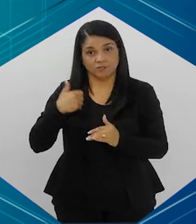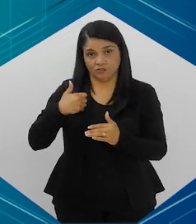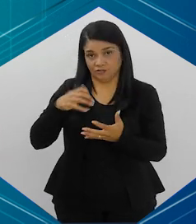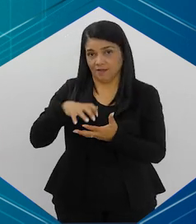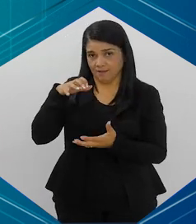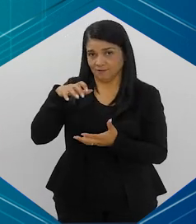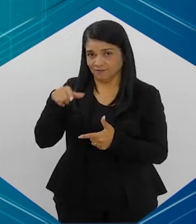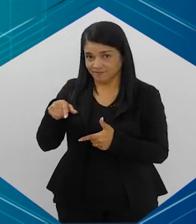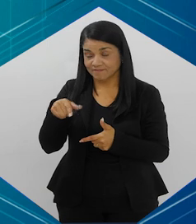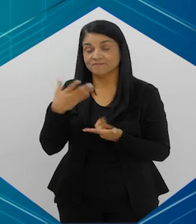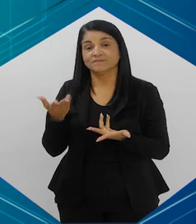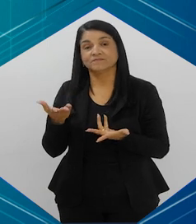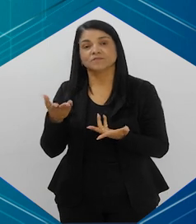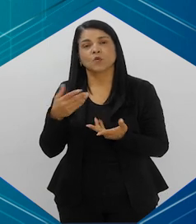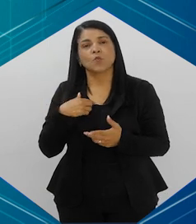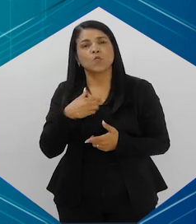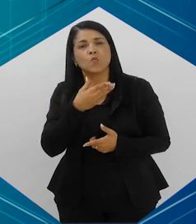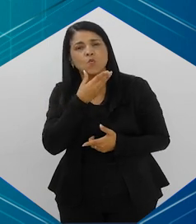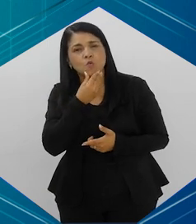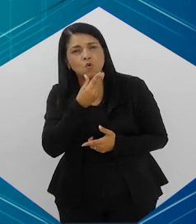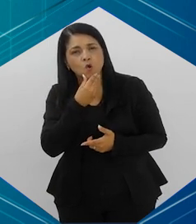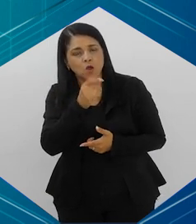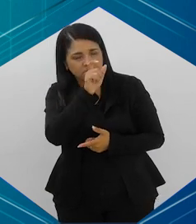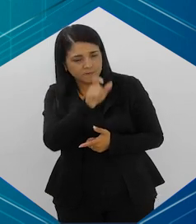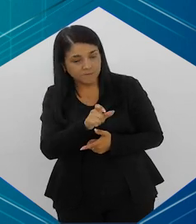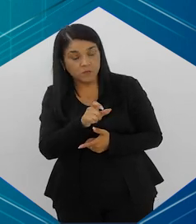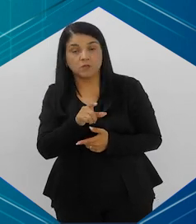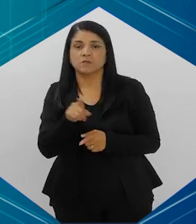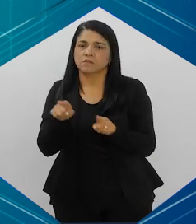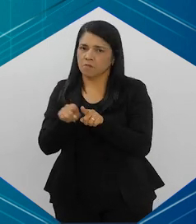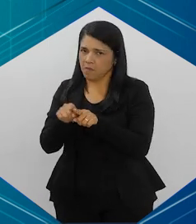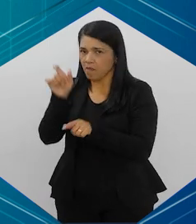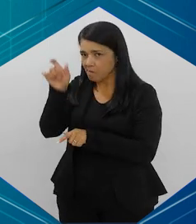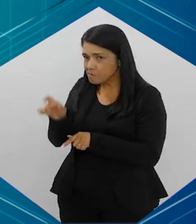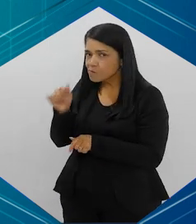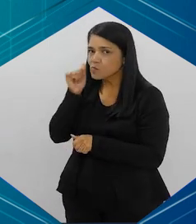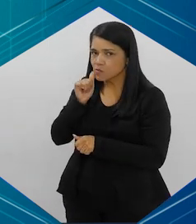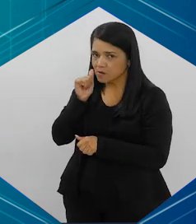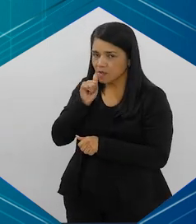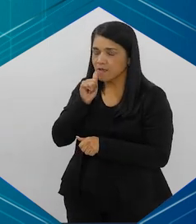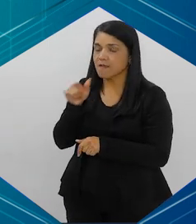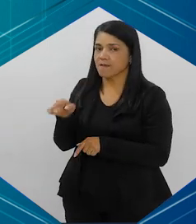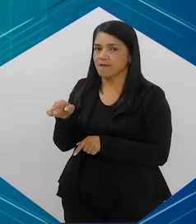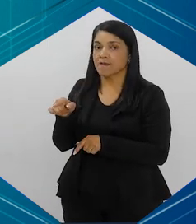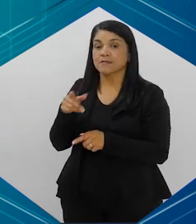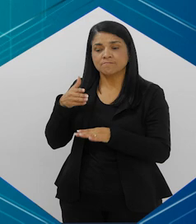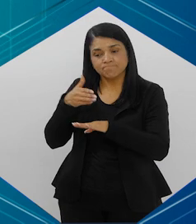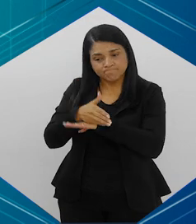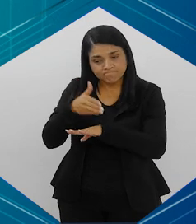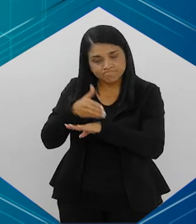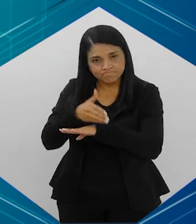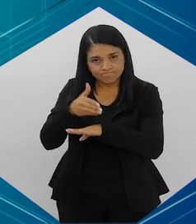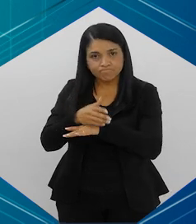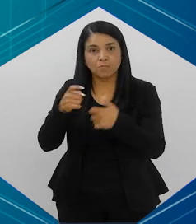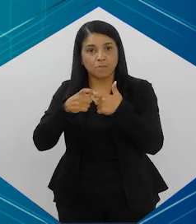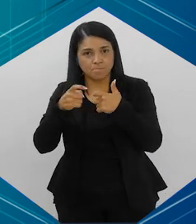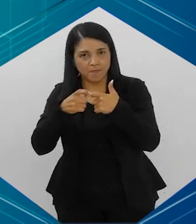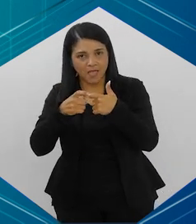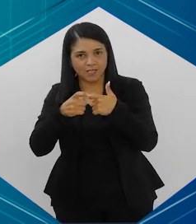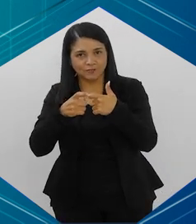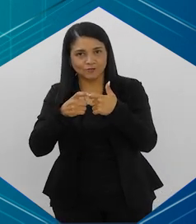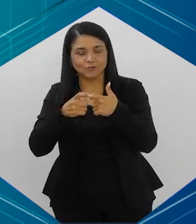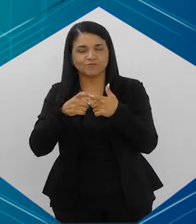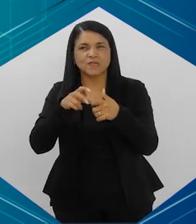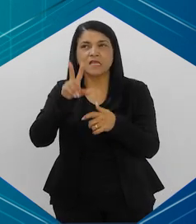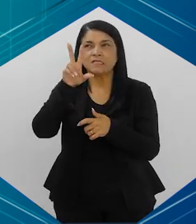Então, se um homem, e aí, obviamente, uma mulher também, claro, né? Mas vão regularmente ao médico, a